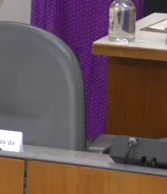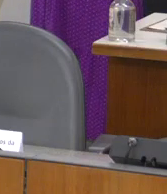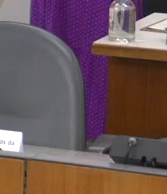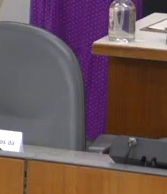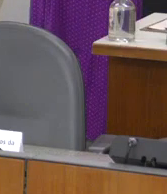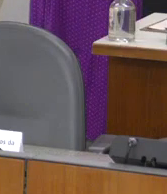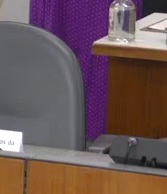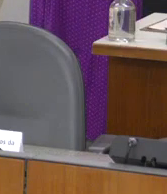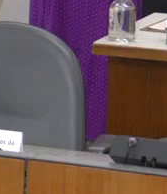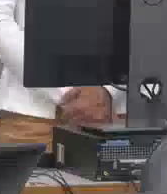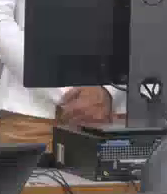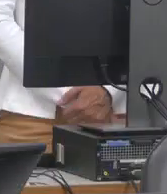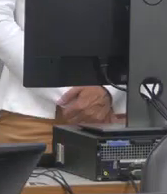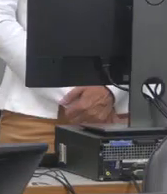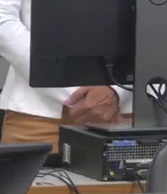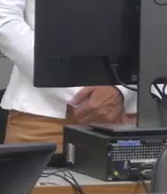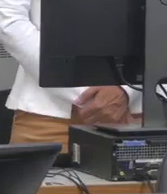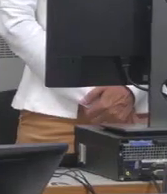Hã2 noss. noss.